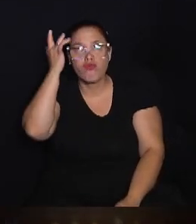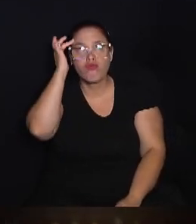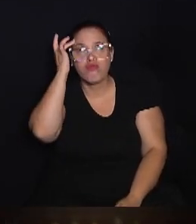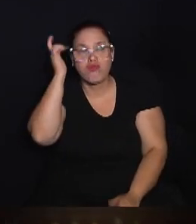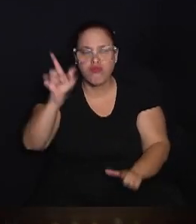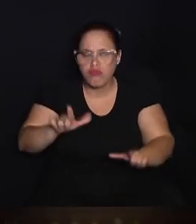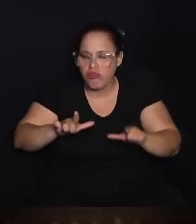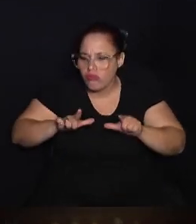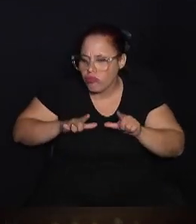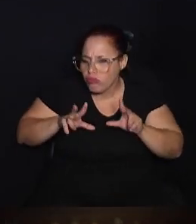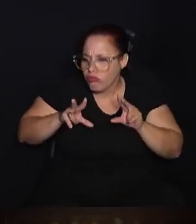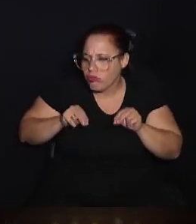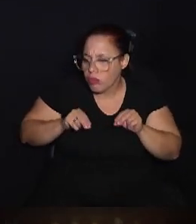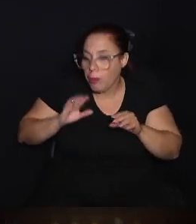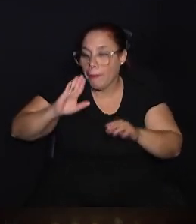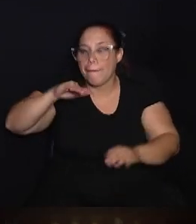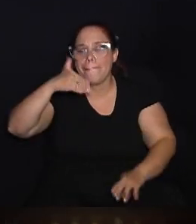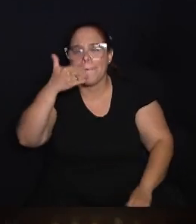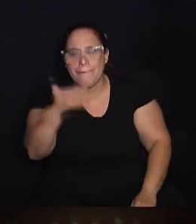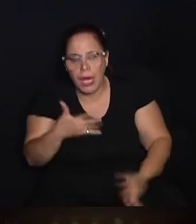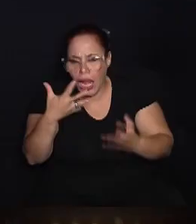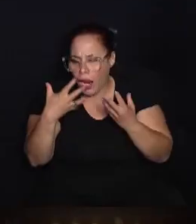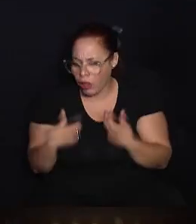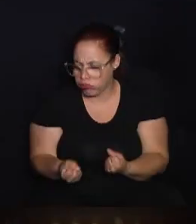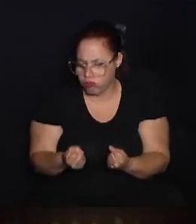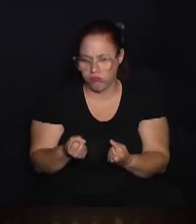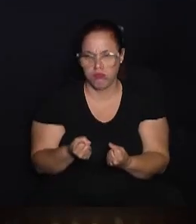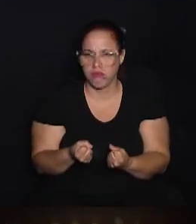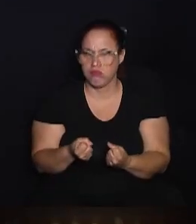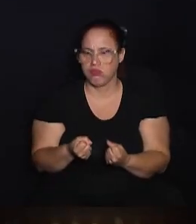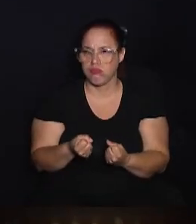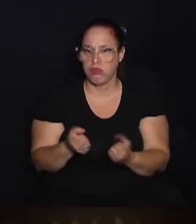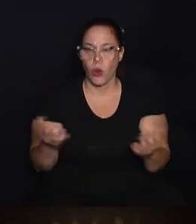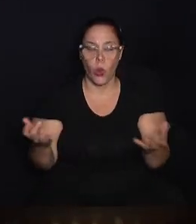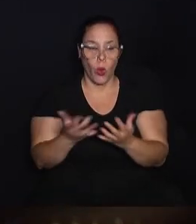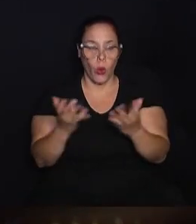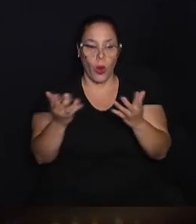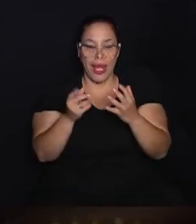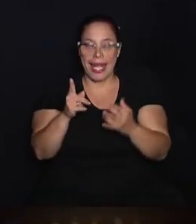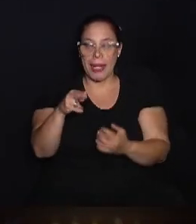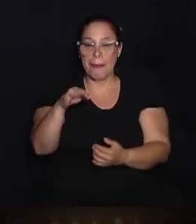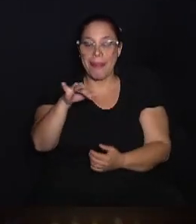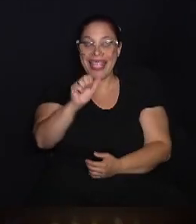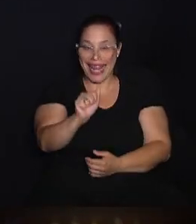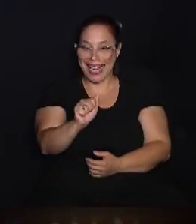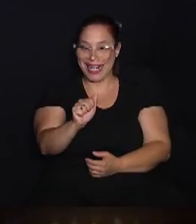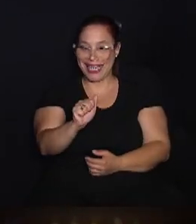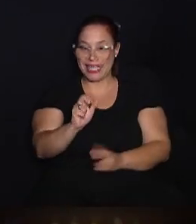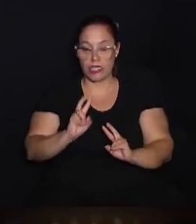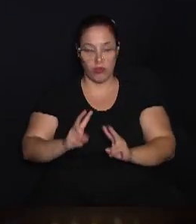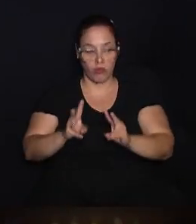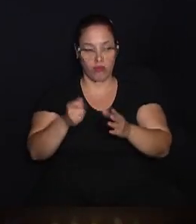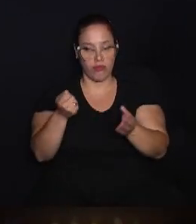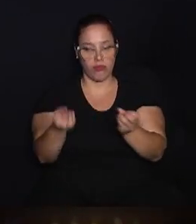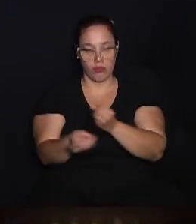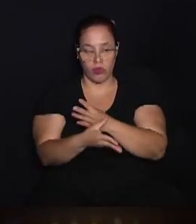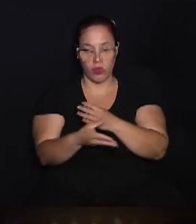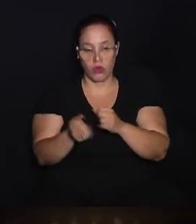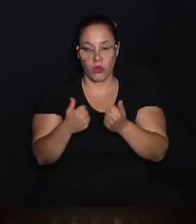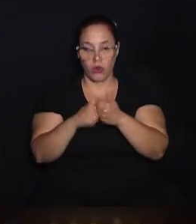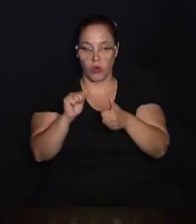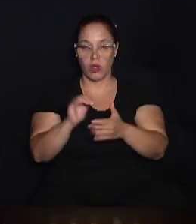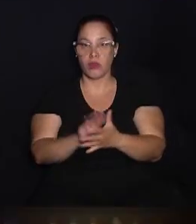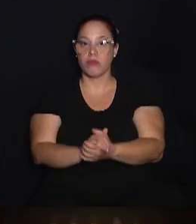um prêmio que me honra muito ter recebido. Eu acho que incentiva a Ípica a continuar investindo no esporte.